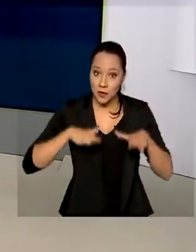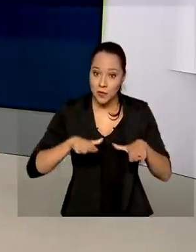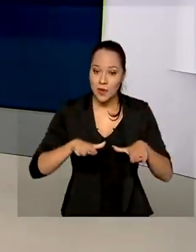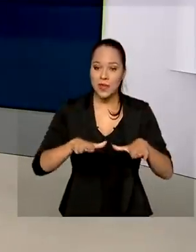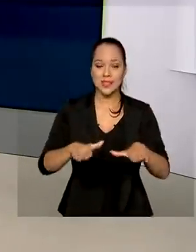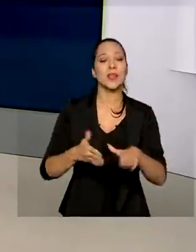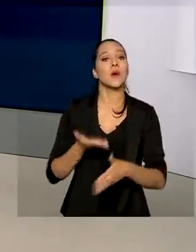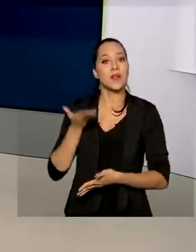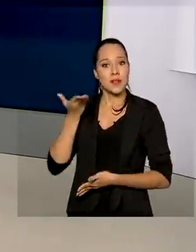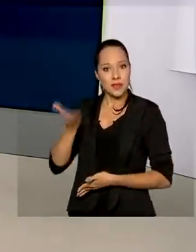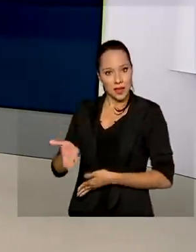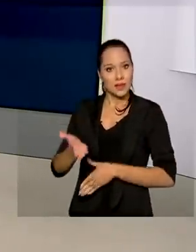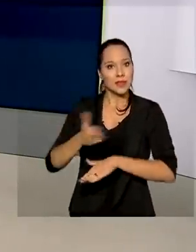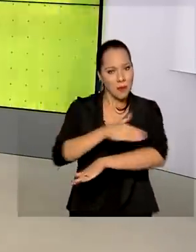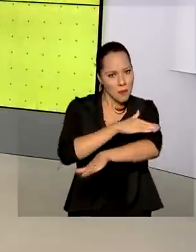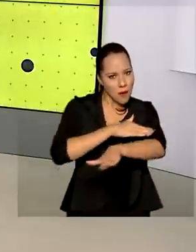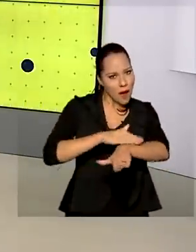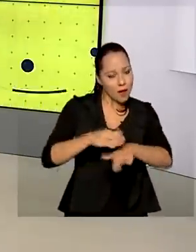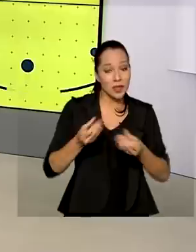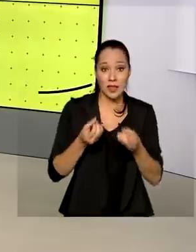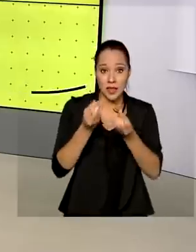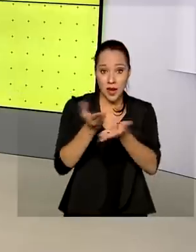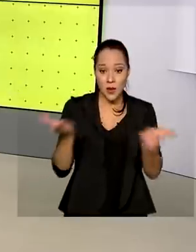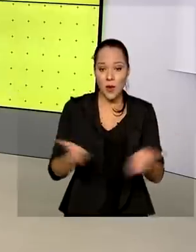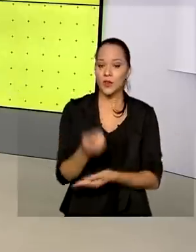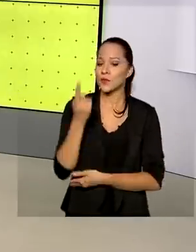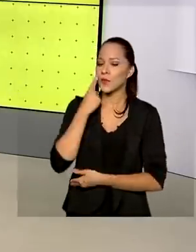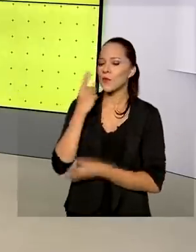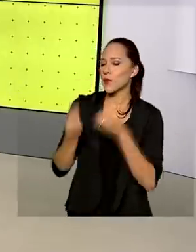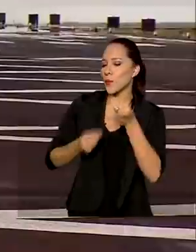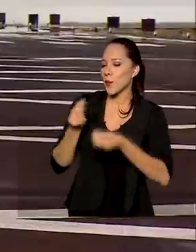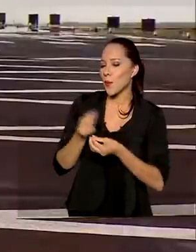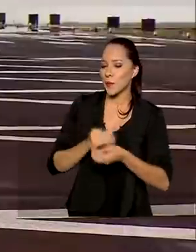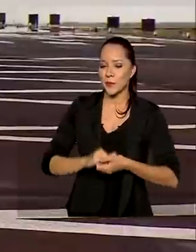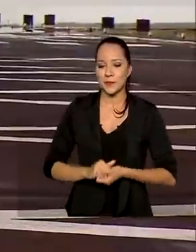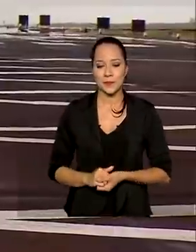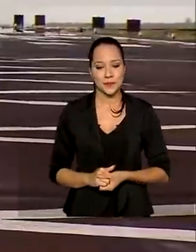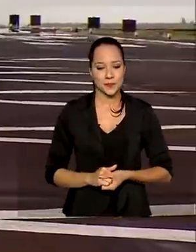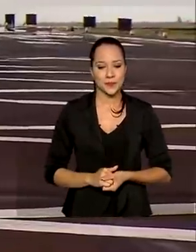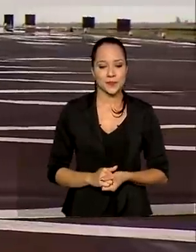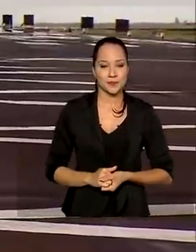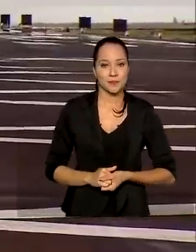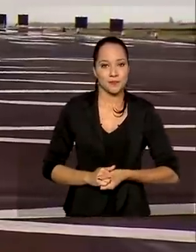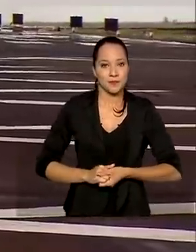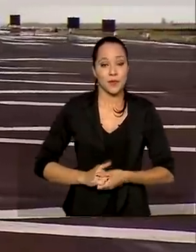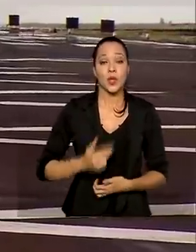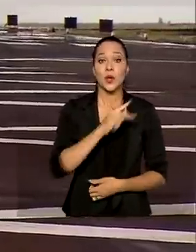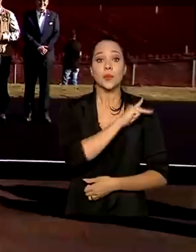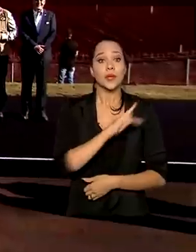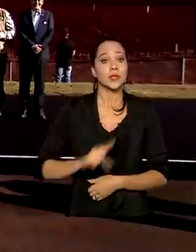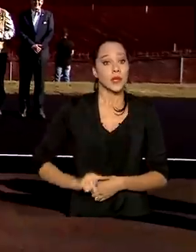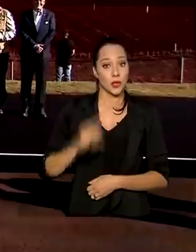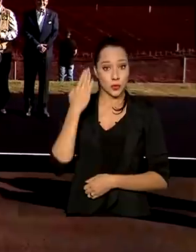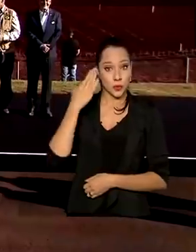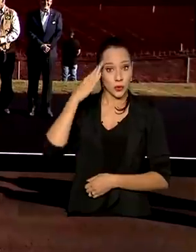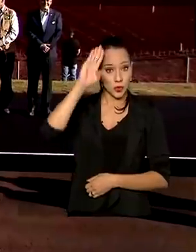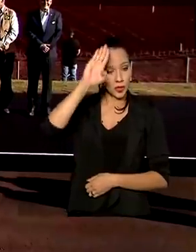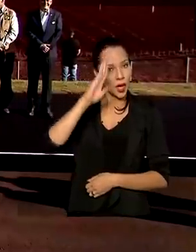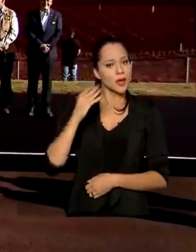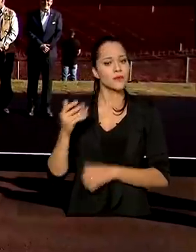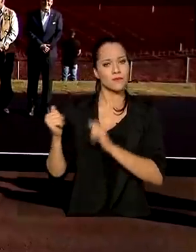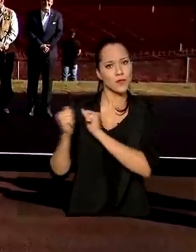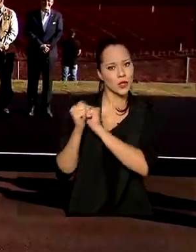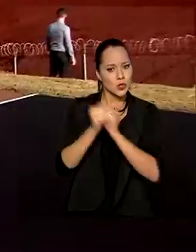pista que está sendo entregue hoje. Vamos ver como foi. O presidente Jair Bolsonaro veio